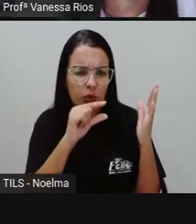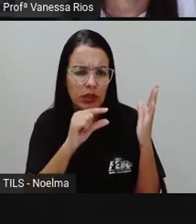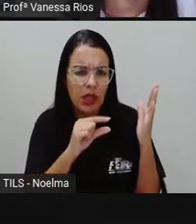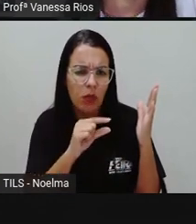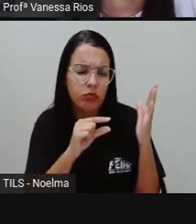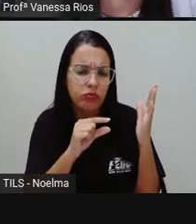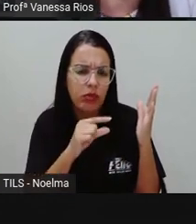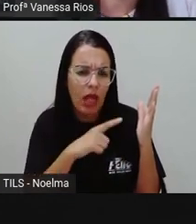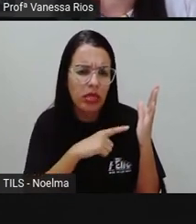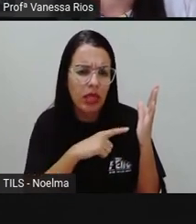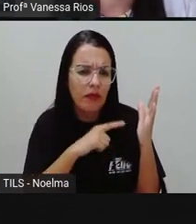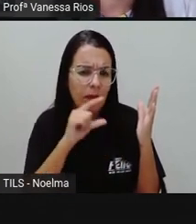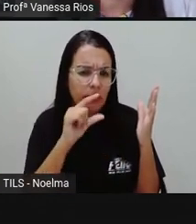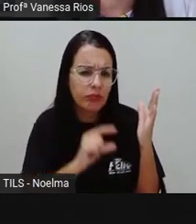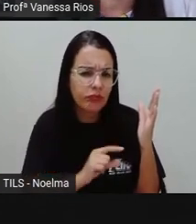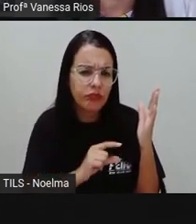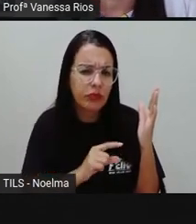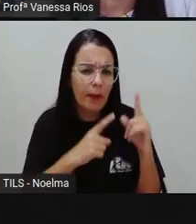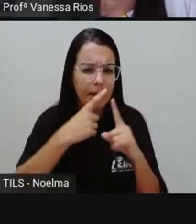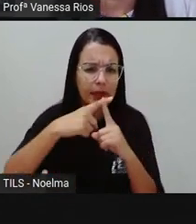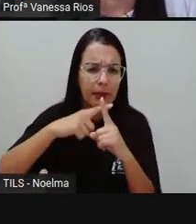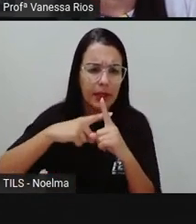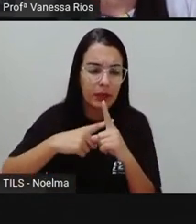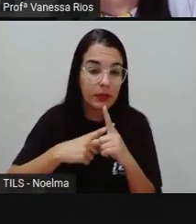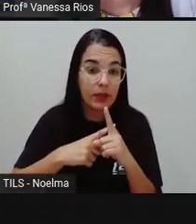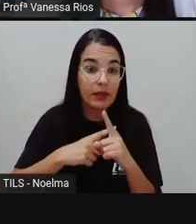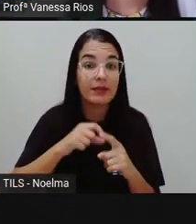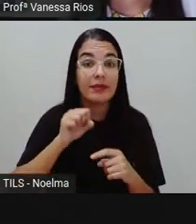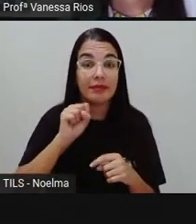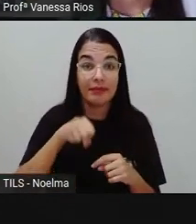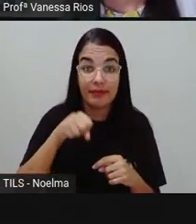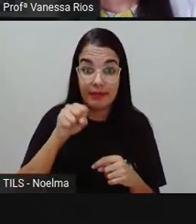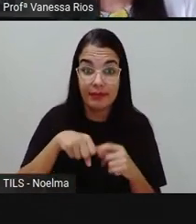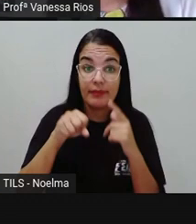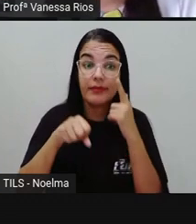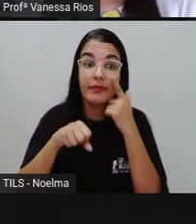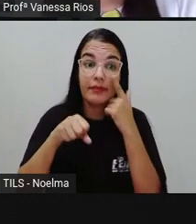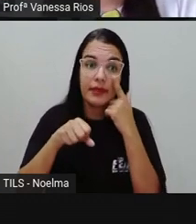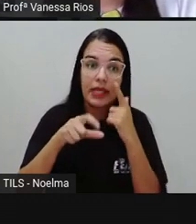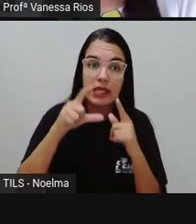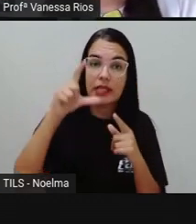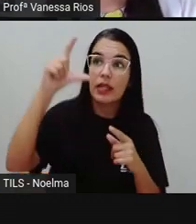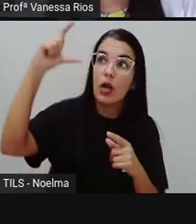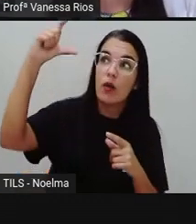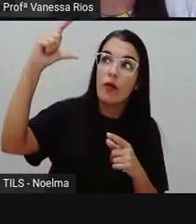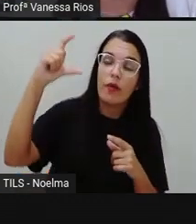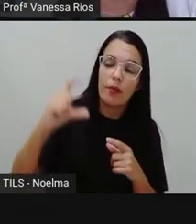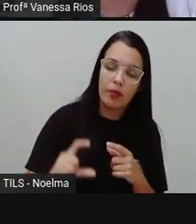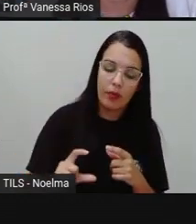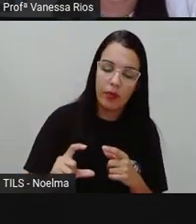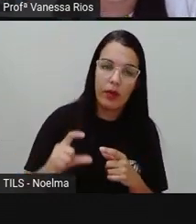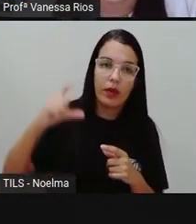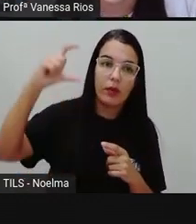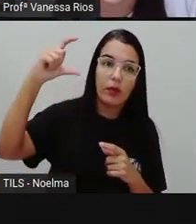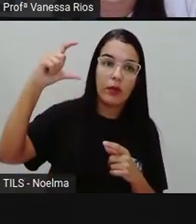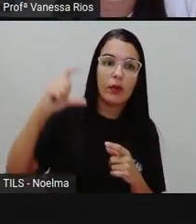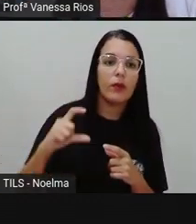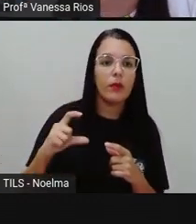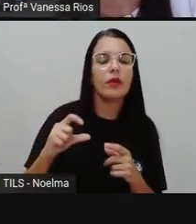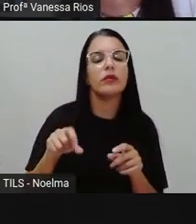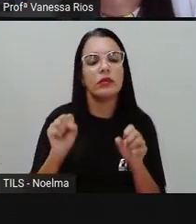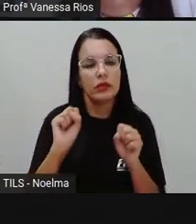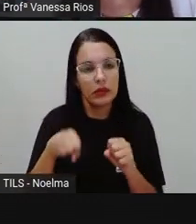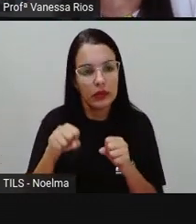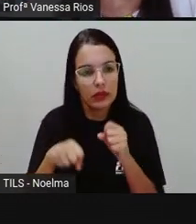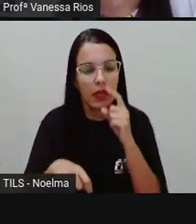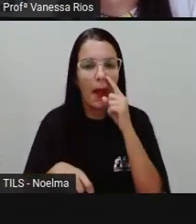diminuição de 23 para 18? Olha só. Sai do maior para o menor? Sim, não